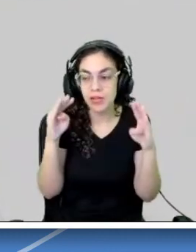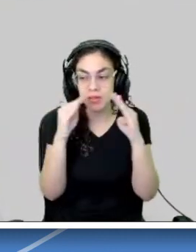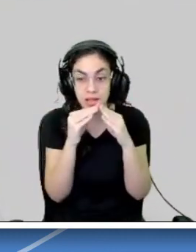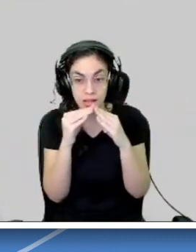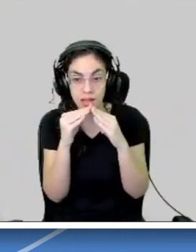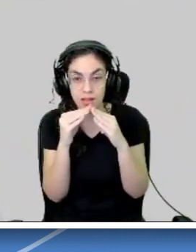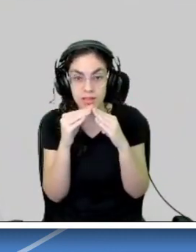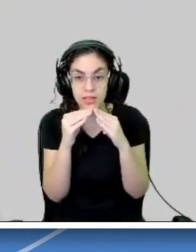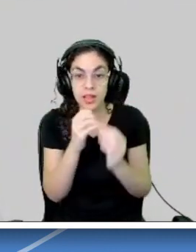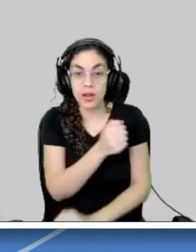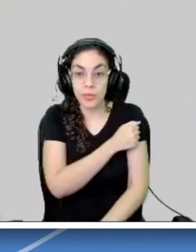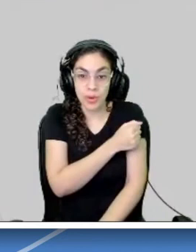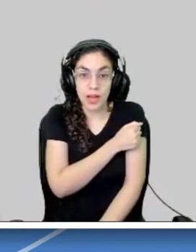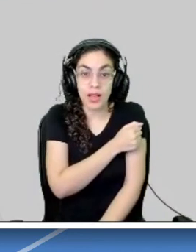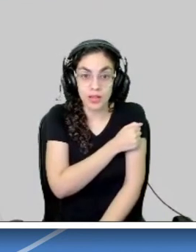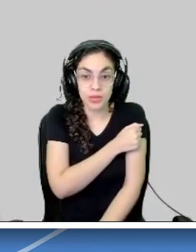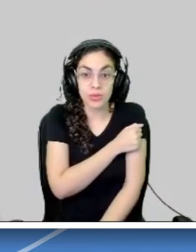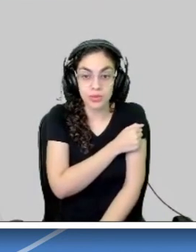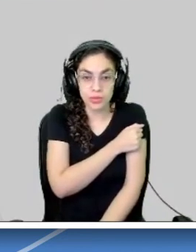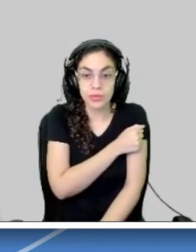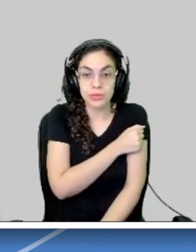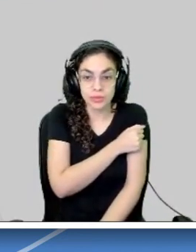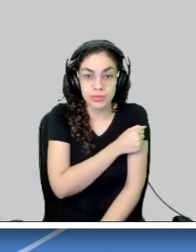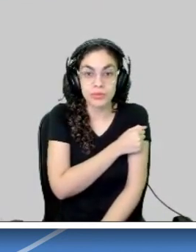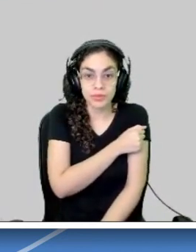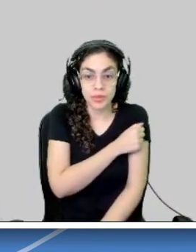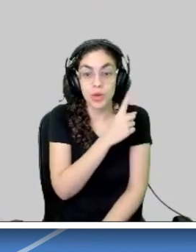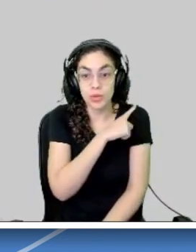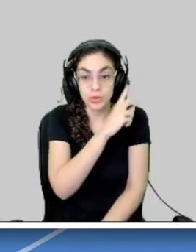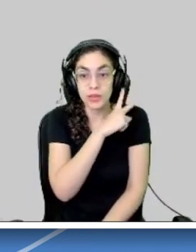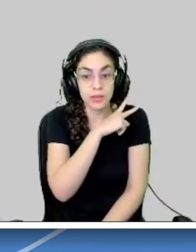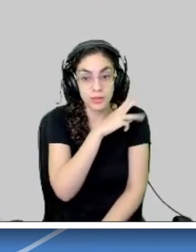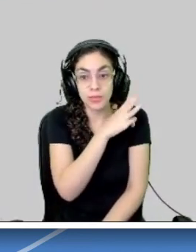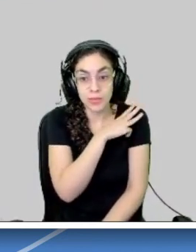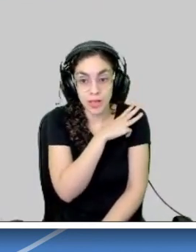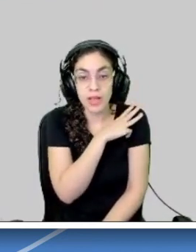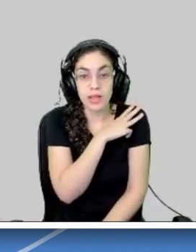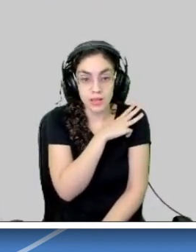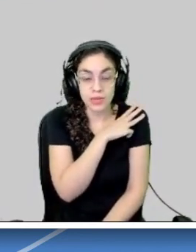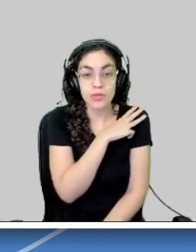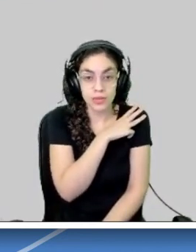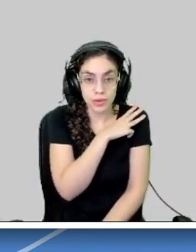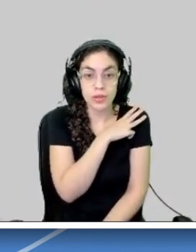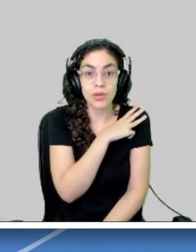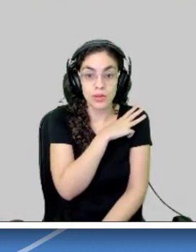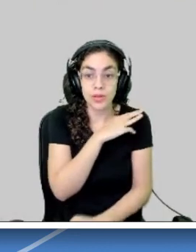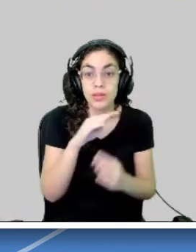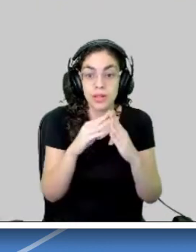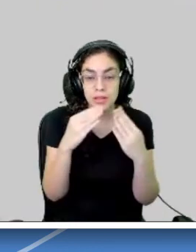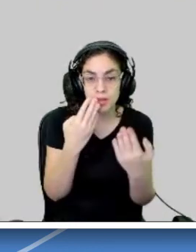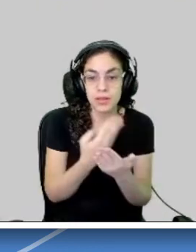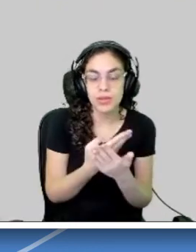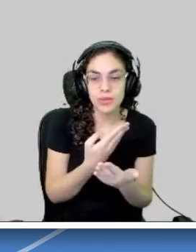dele. O nosso aluno é um aluno egresso do ensino médio público, ele é um aluno da escola pública, e é o